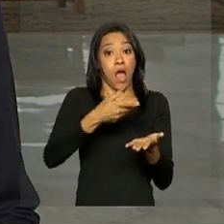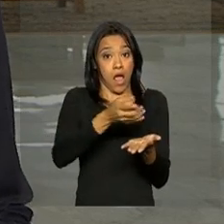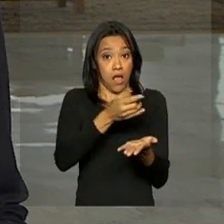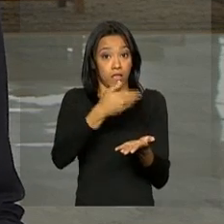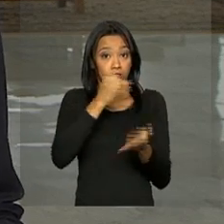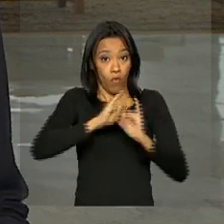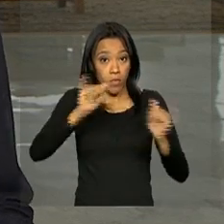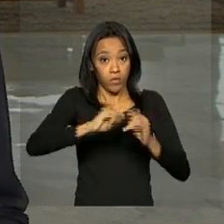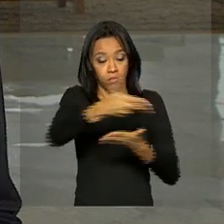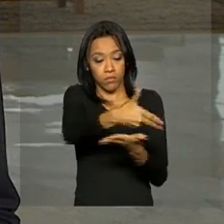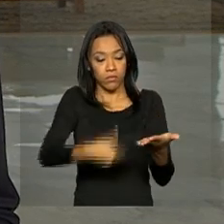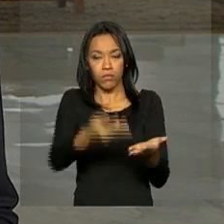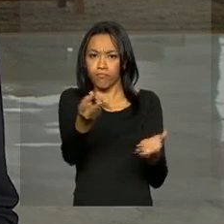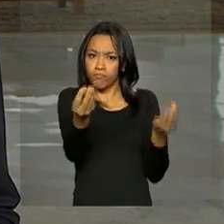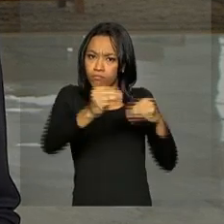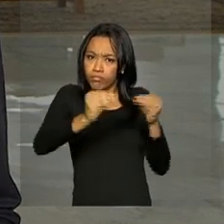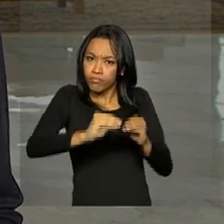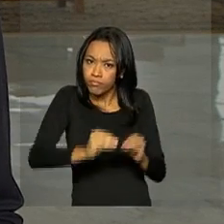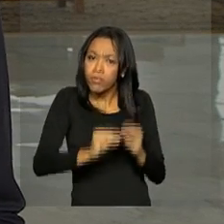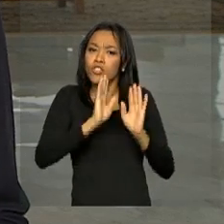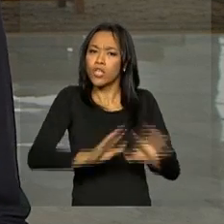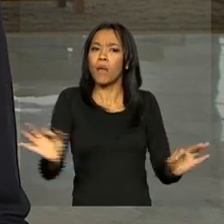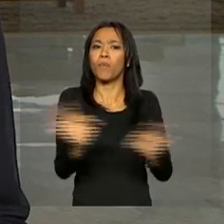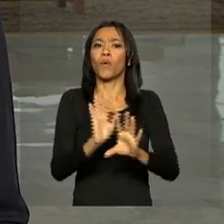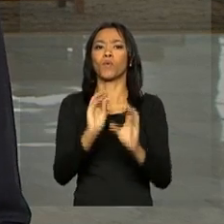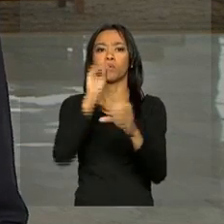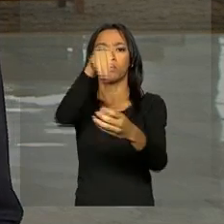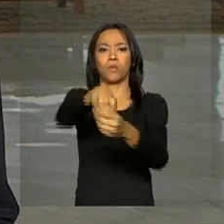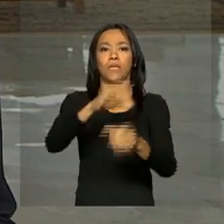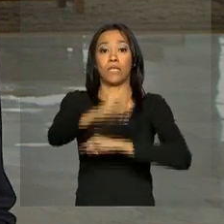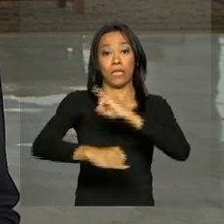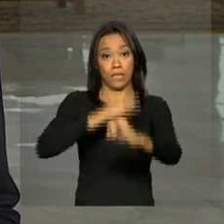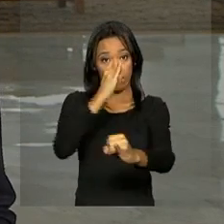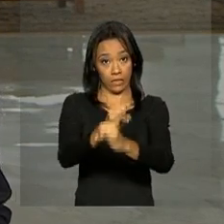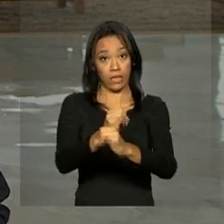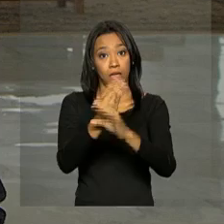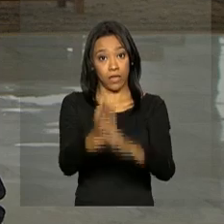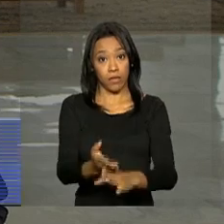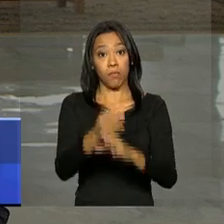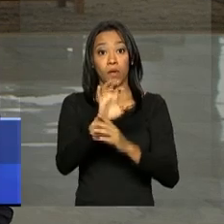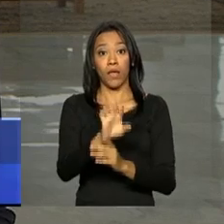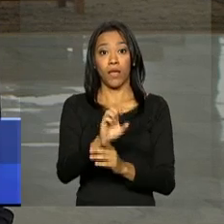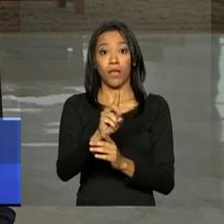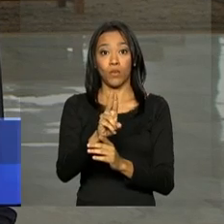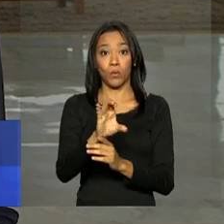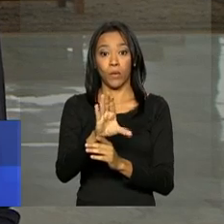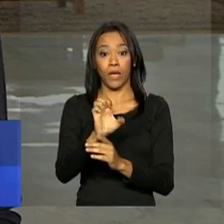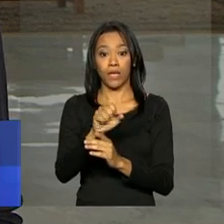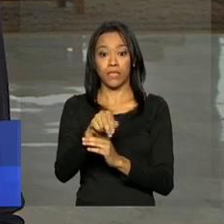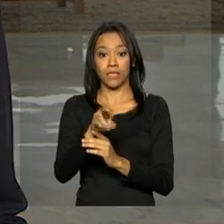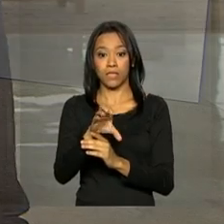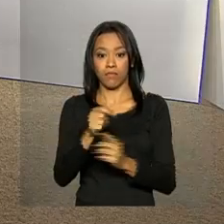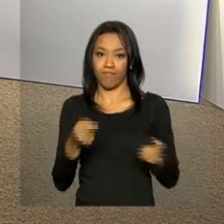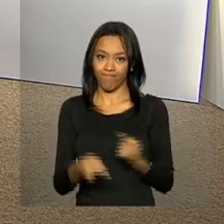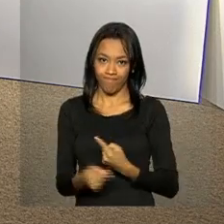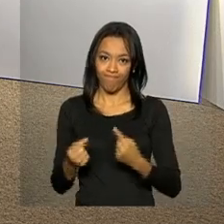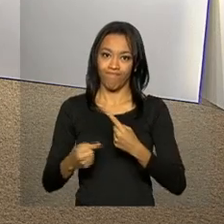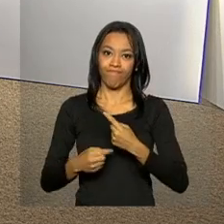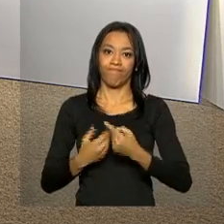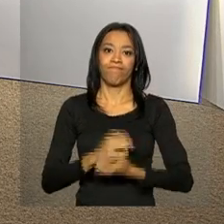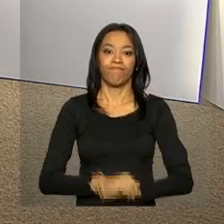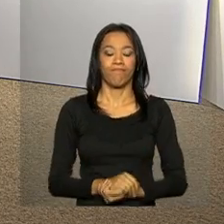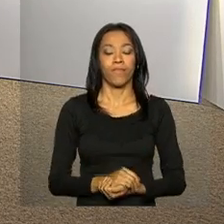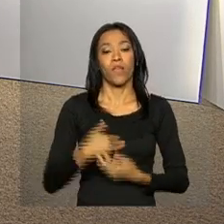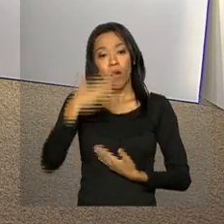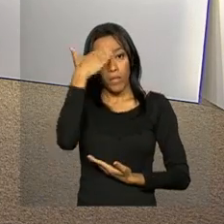que devem ser preenchidos já estão disponíveis na internet pelo sistema EducaCenso. Jaime. Obrigado, Ana, pelas